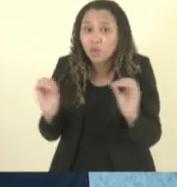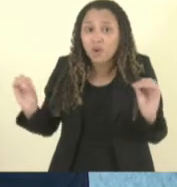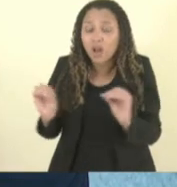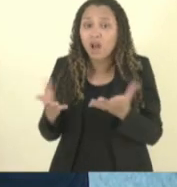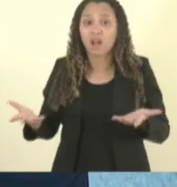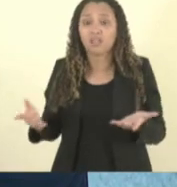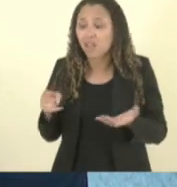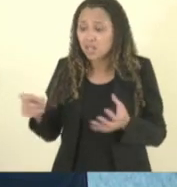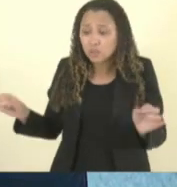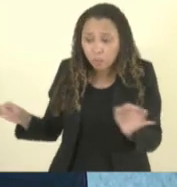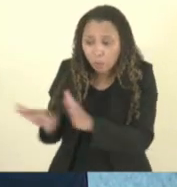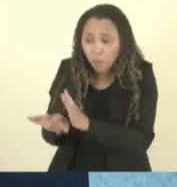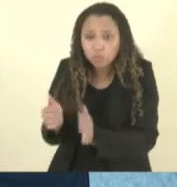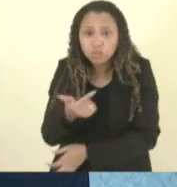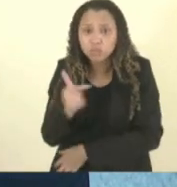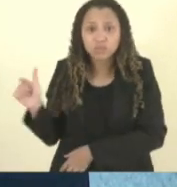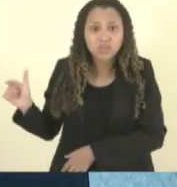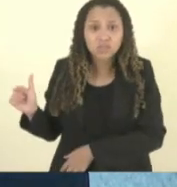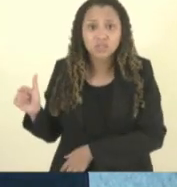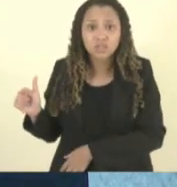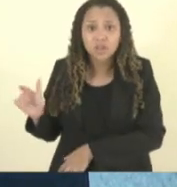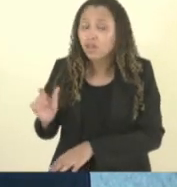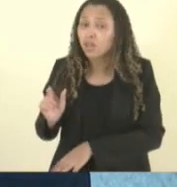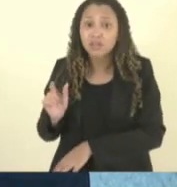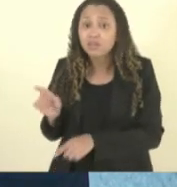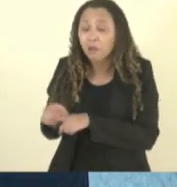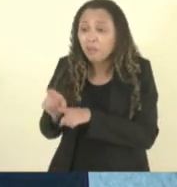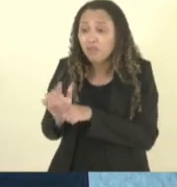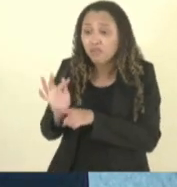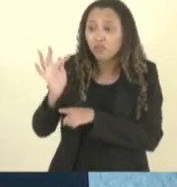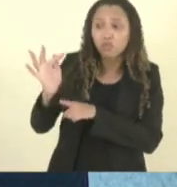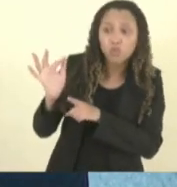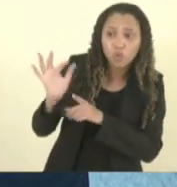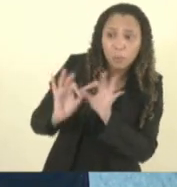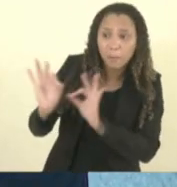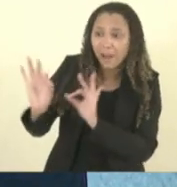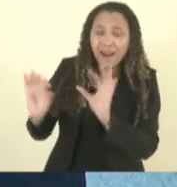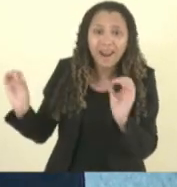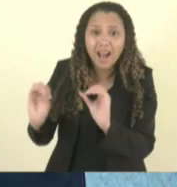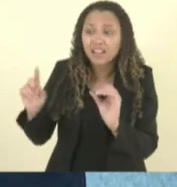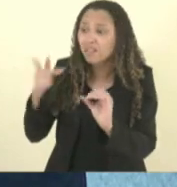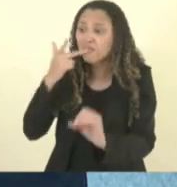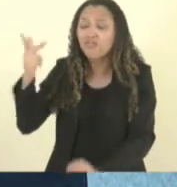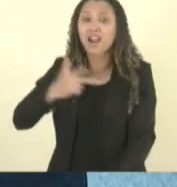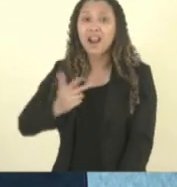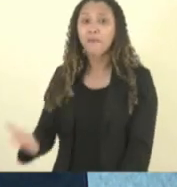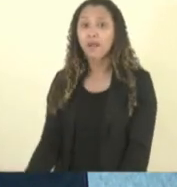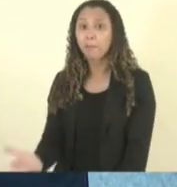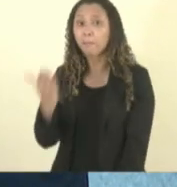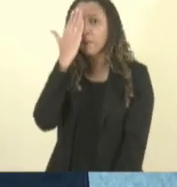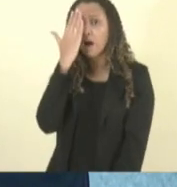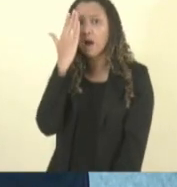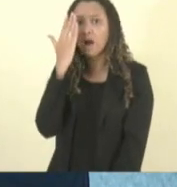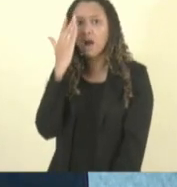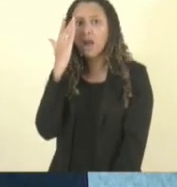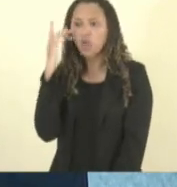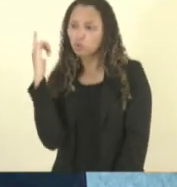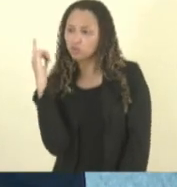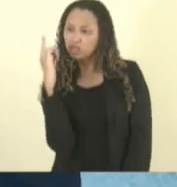preparados pra isso e não iam se preparar falavam na minha cara eu saí de lá procurei um advogado